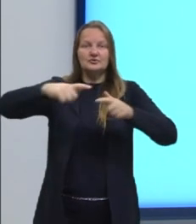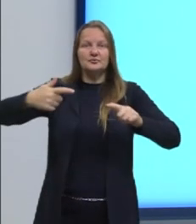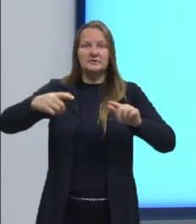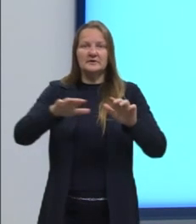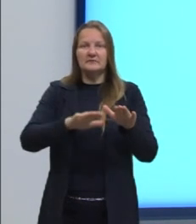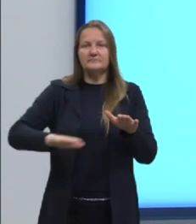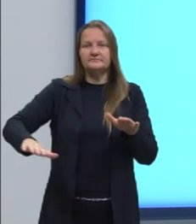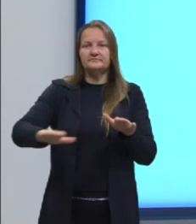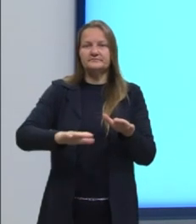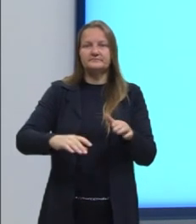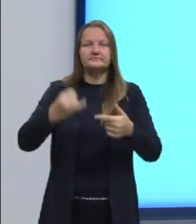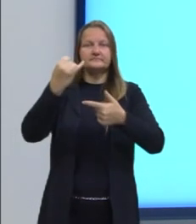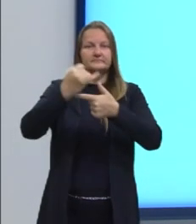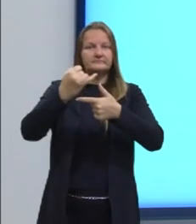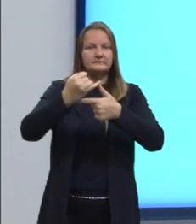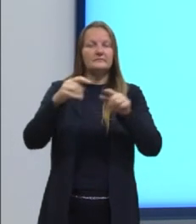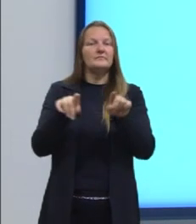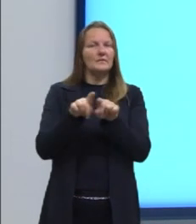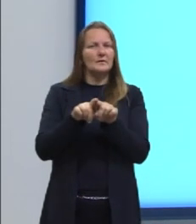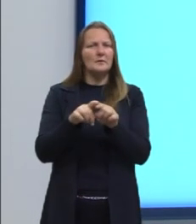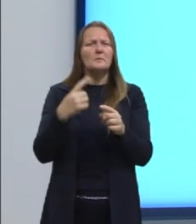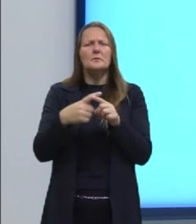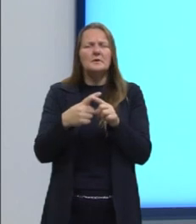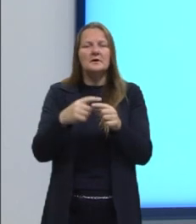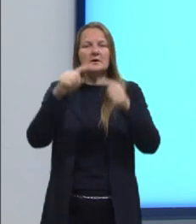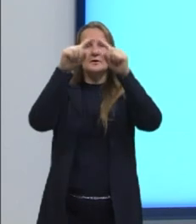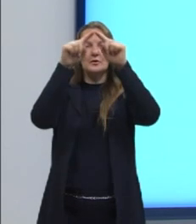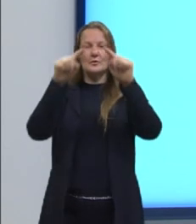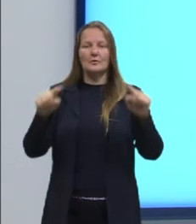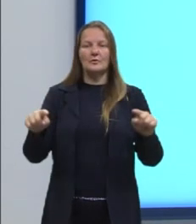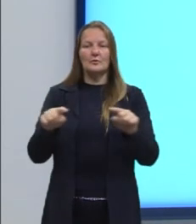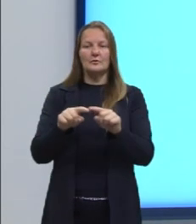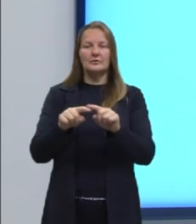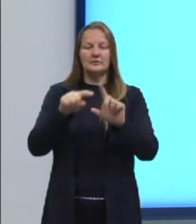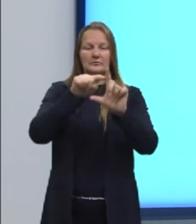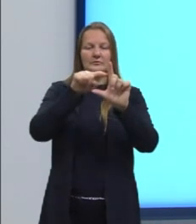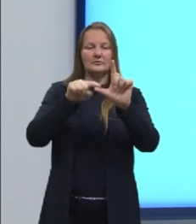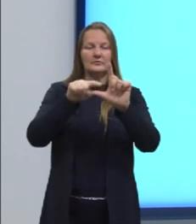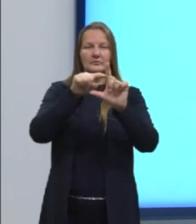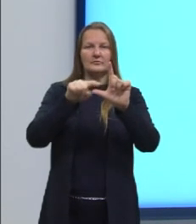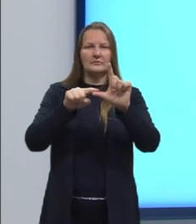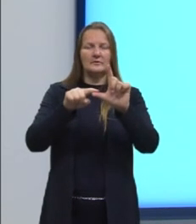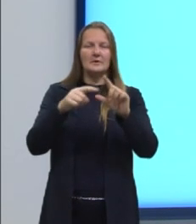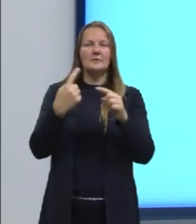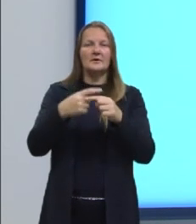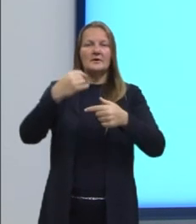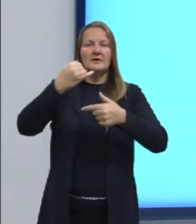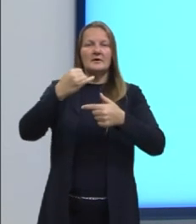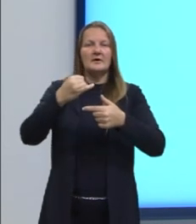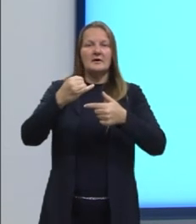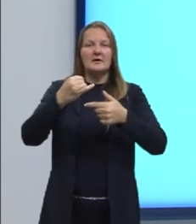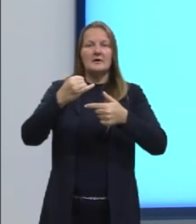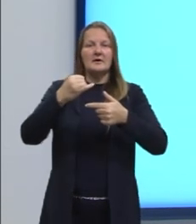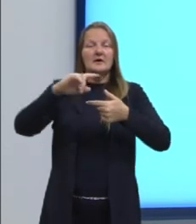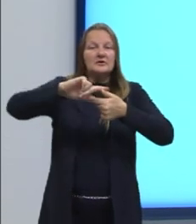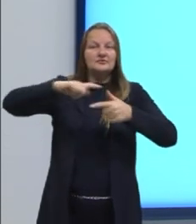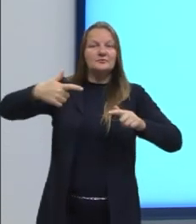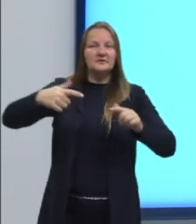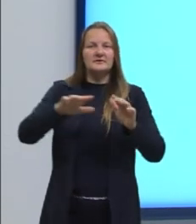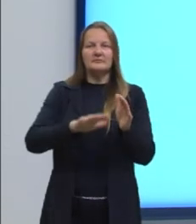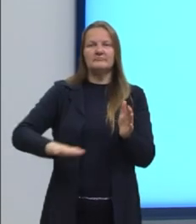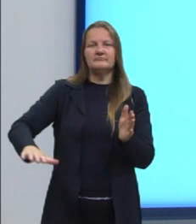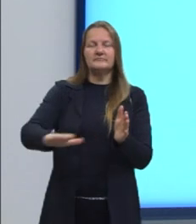parte da trigonometria. Por quê? O triângulo retângulo, ele faz parte da geometria plana. E depois